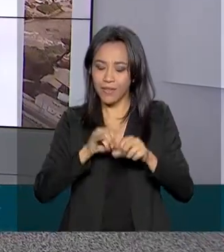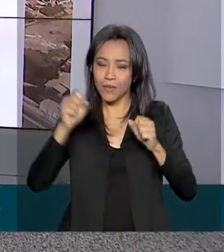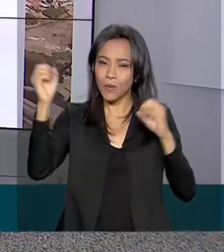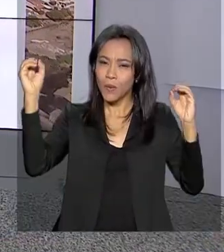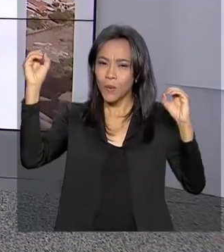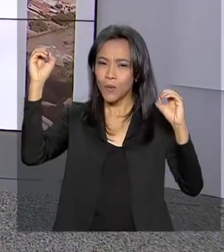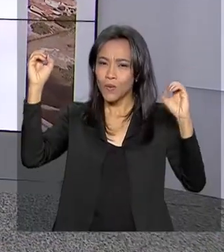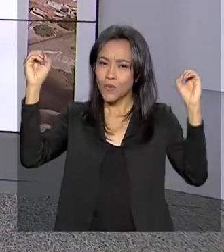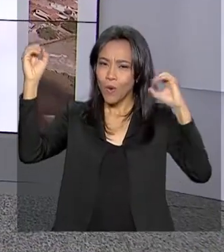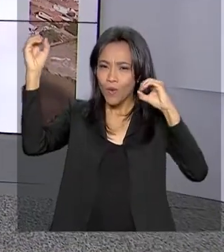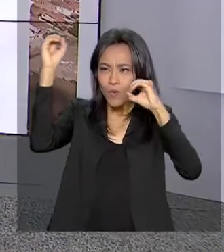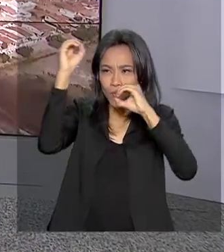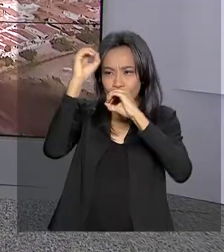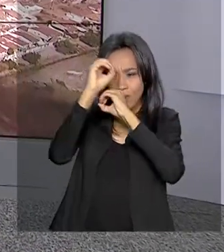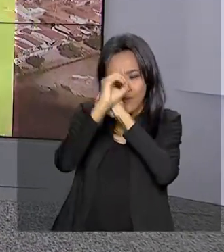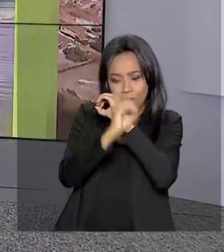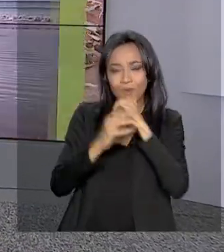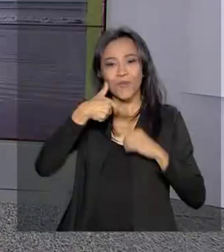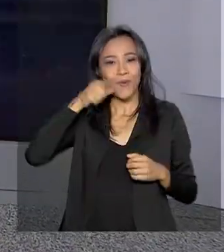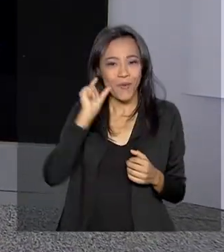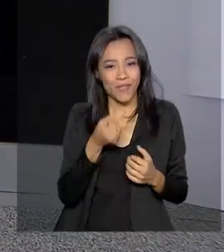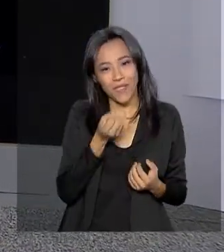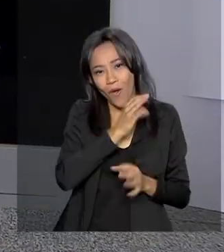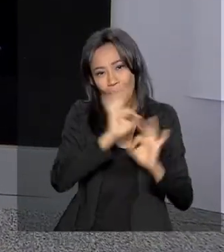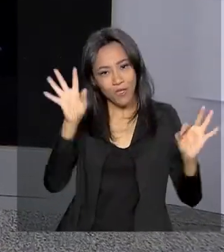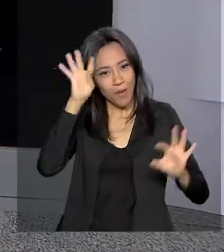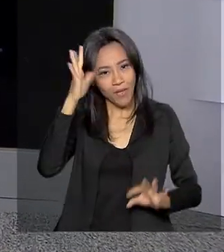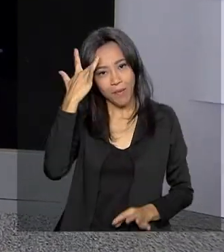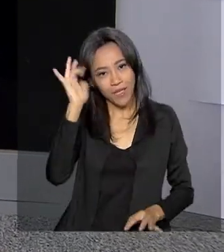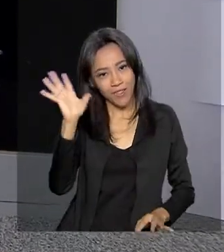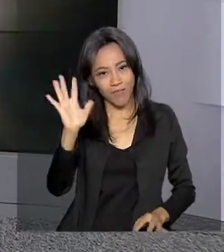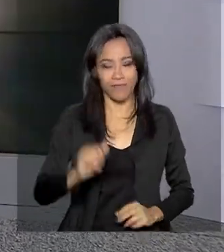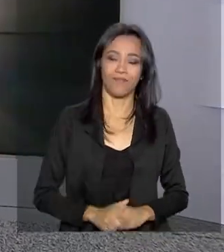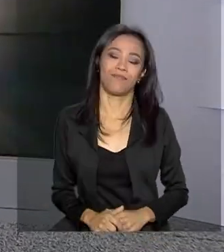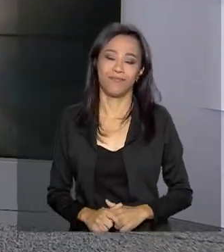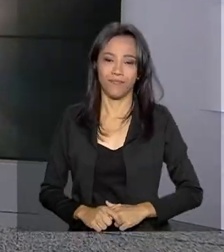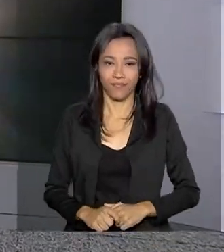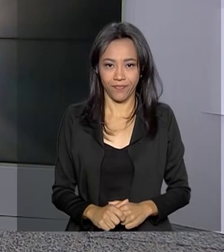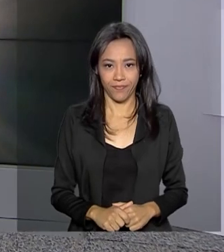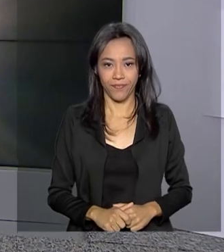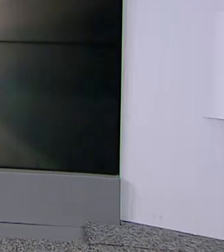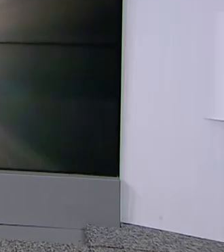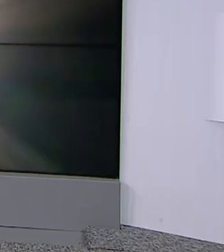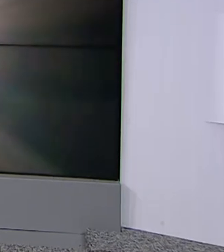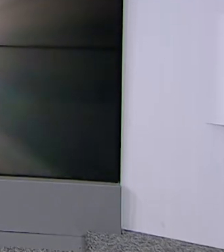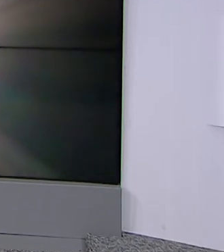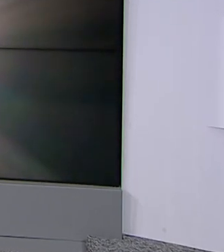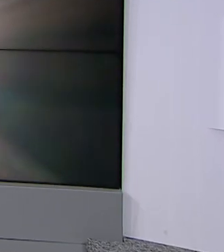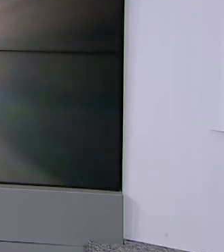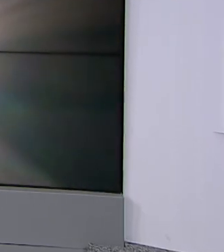solar de ontem. Uma ótima quarta para você. Até amanhã. Tchau. Tchau. Tchau.